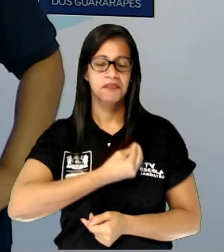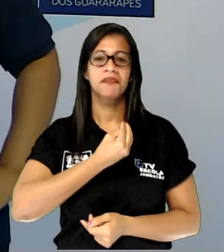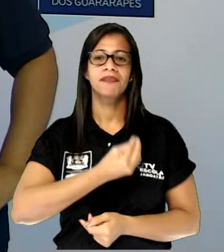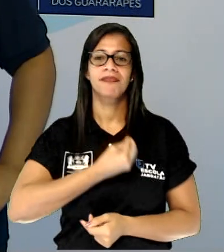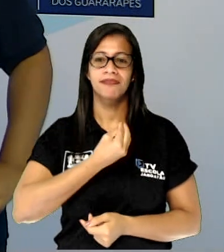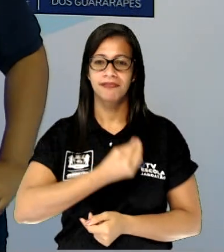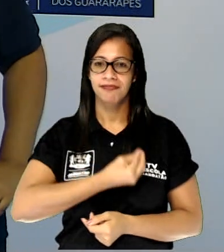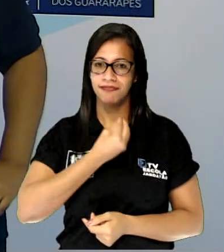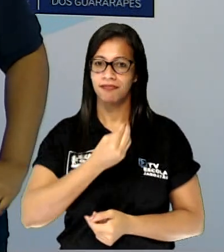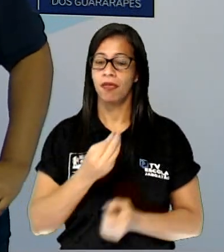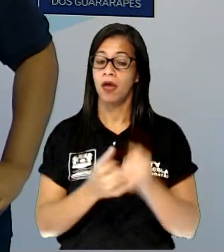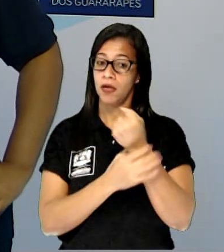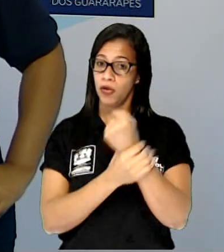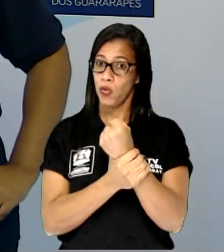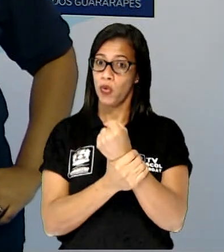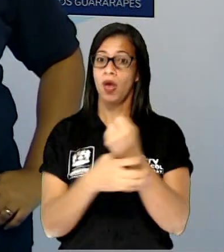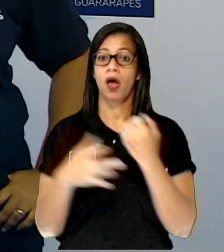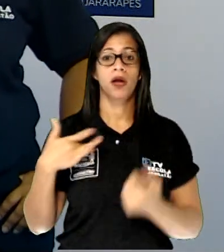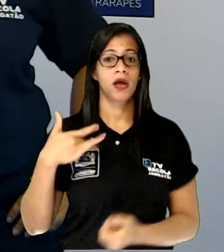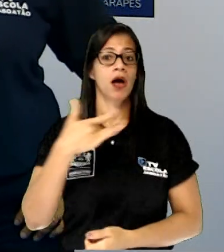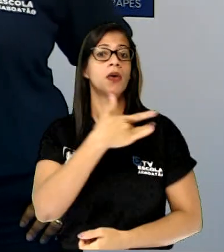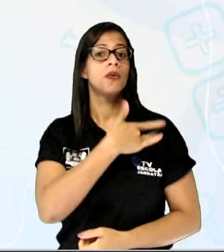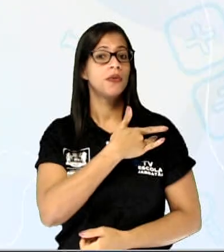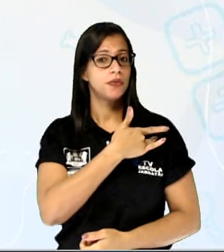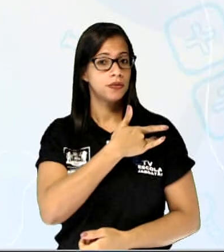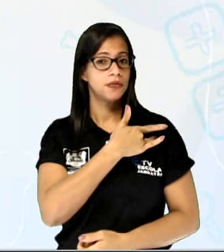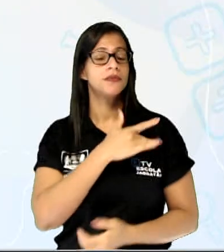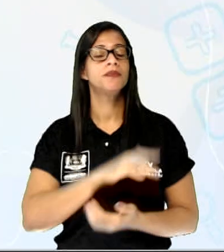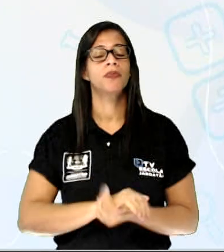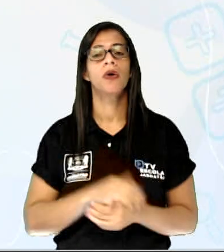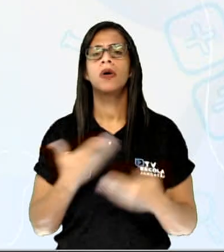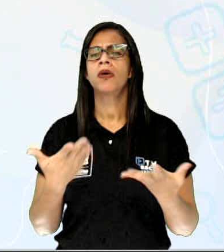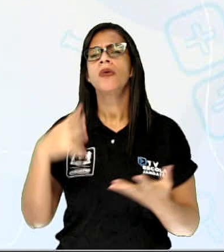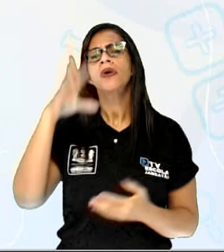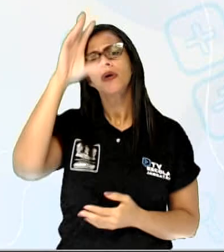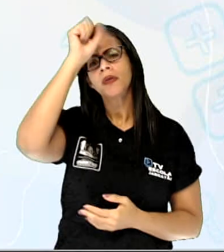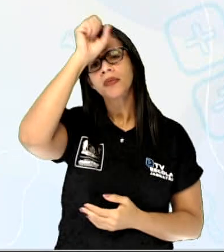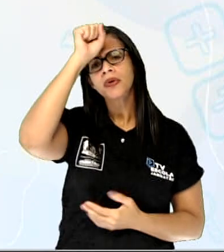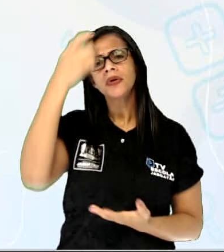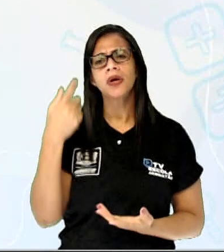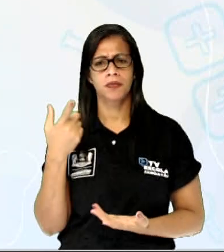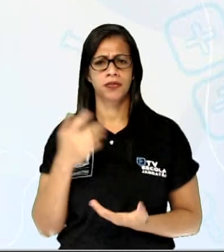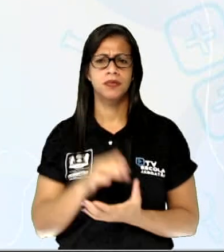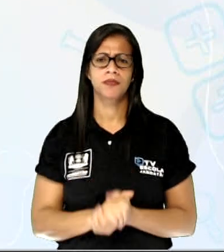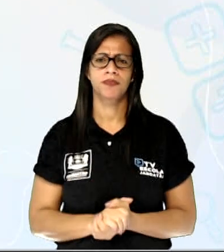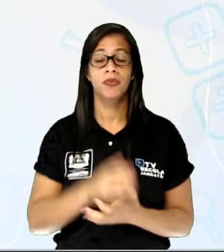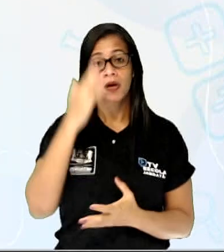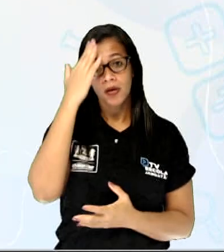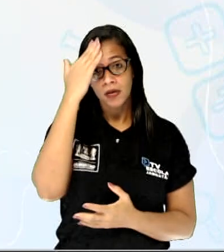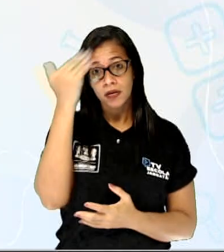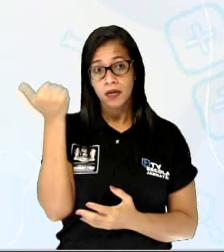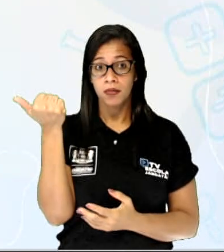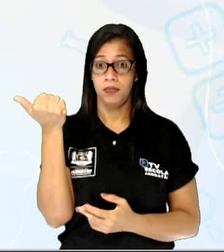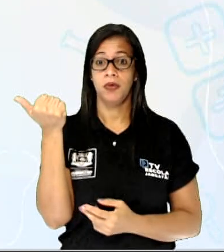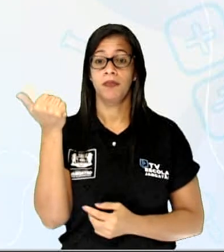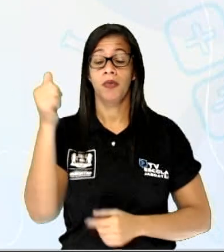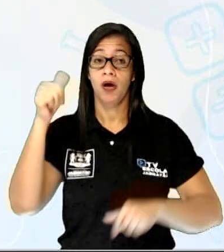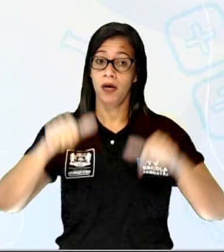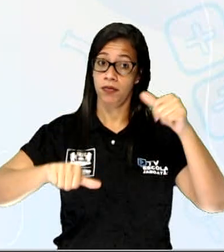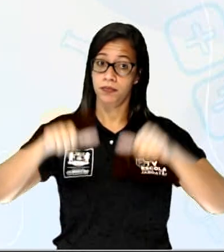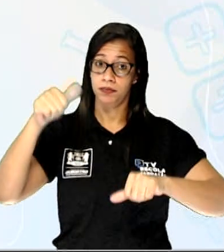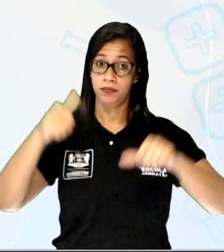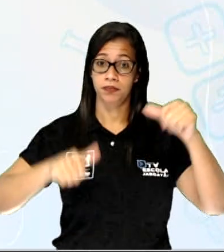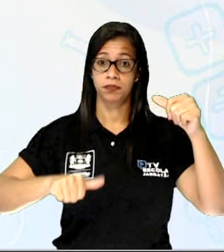nossa segurança. O aprendemos? Identificar situações e possibilidades de riscos e